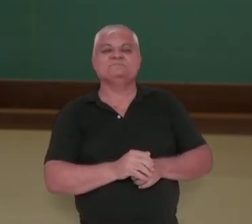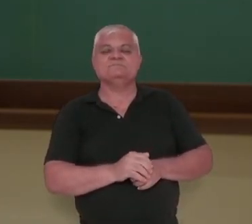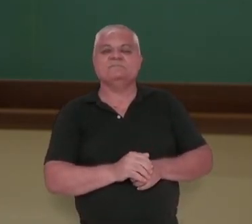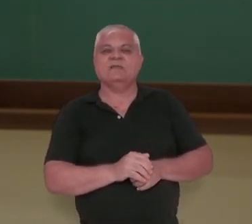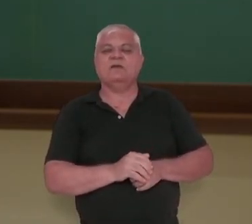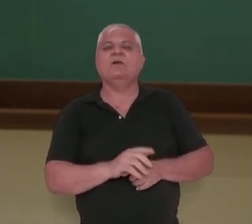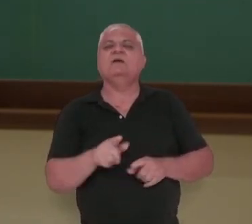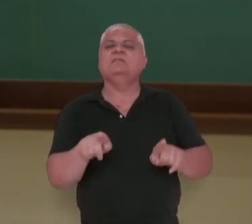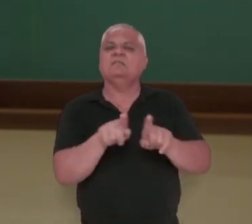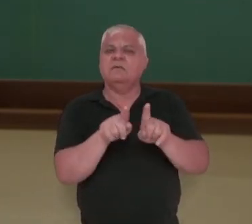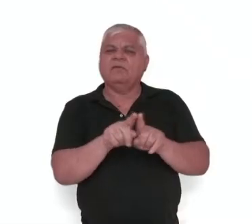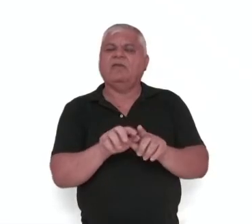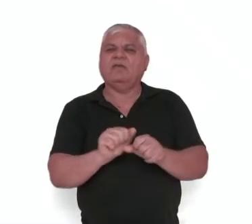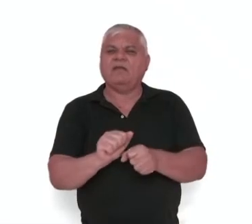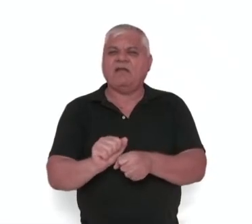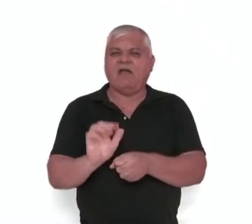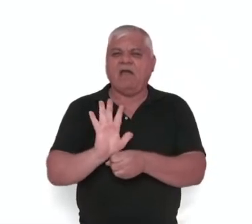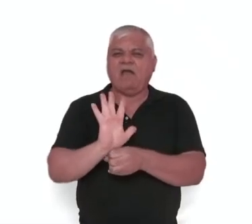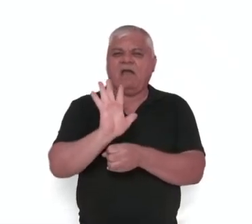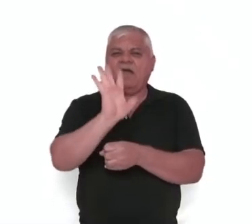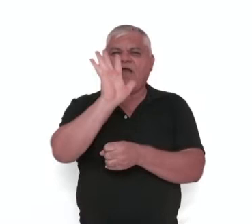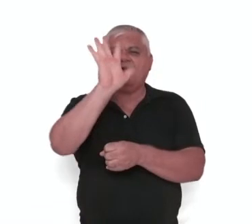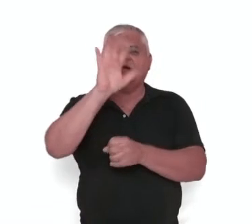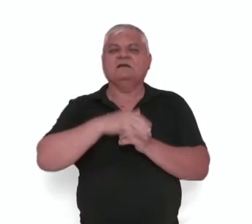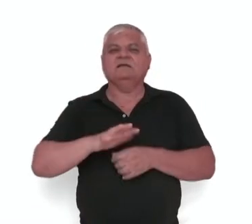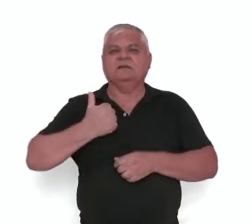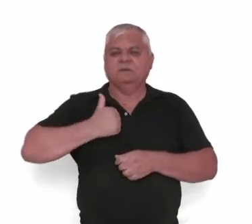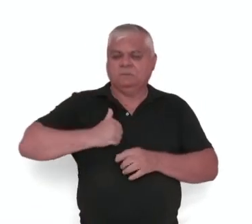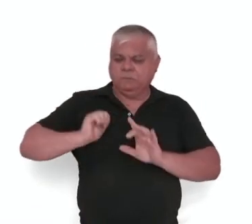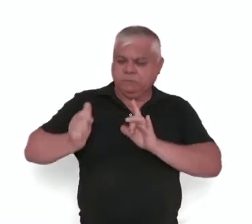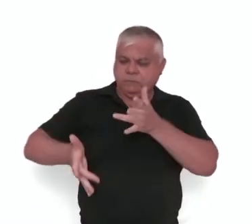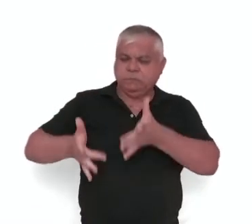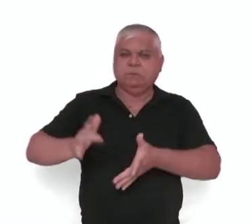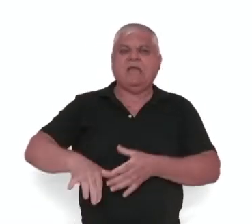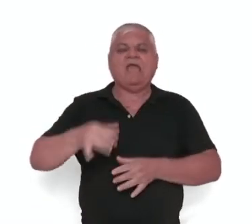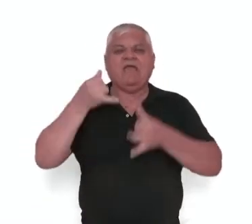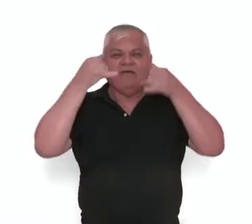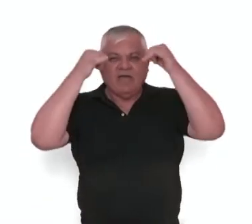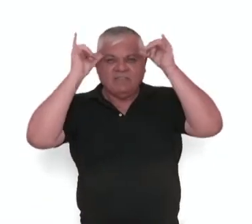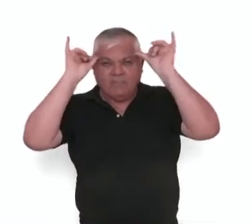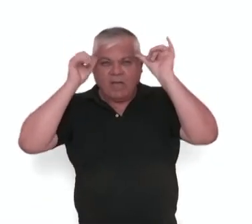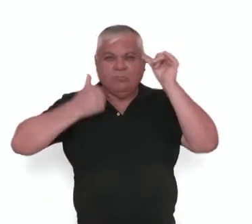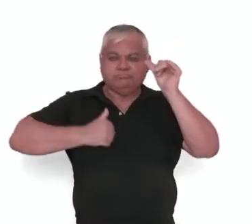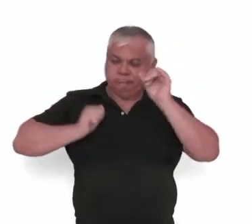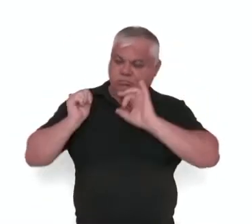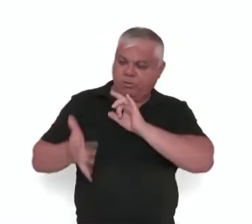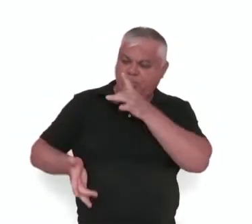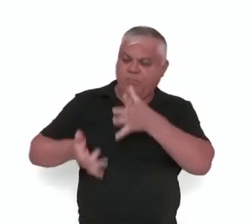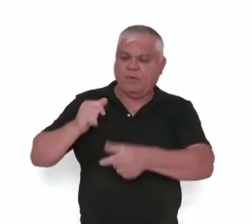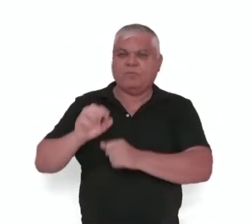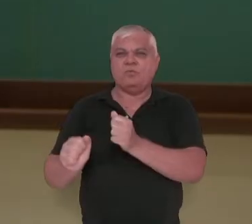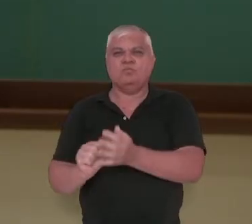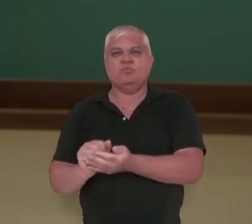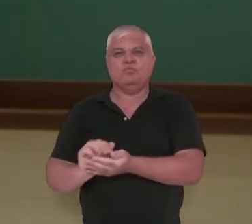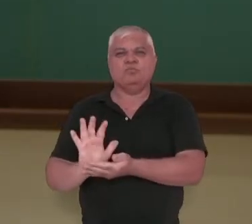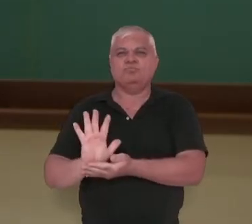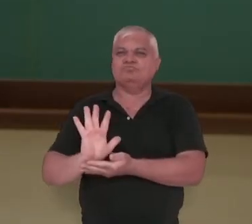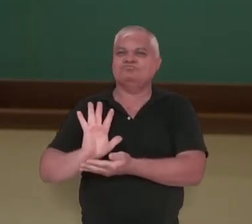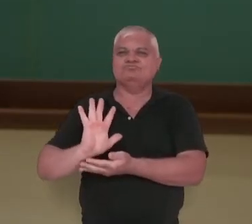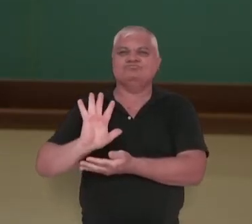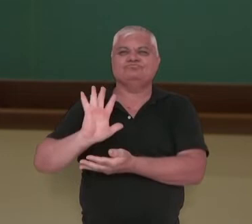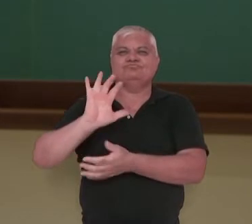Biocombustível, biogás, né? De dejetos, animais e restos de alimentos, que liberam gás que podem ser transformados em